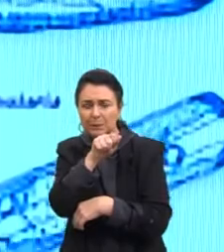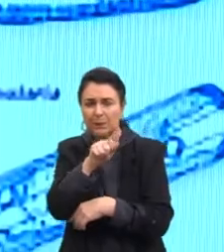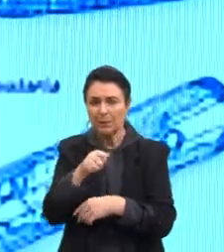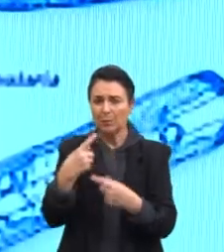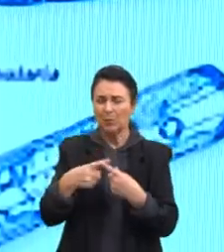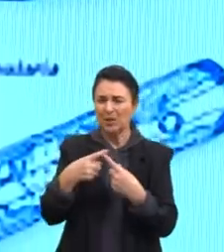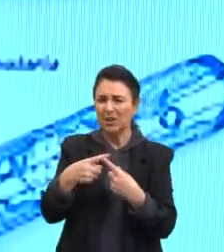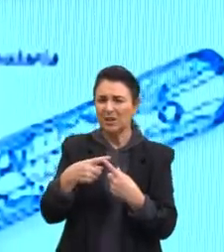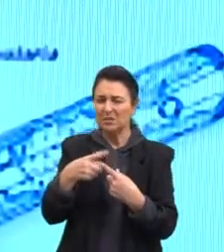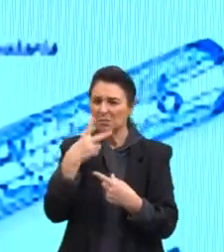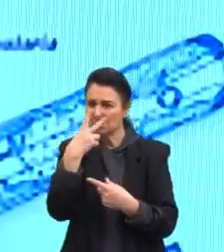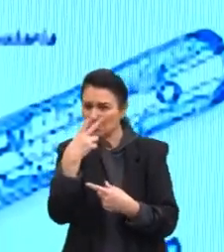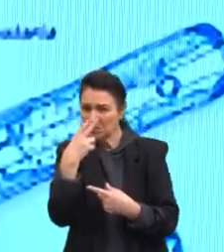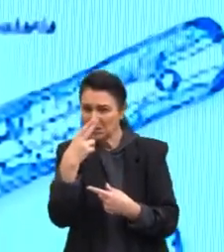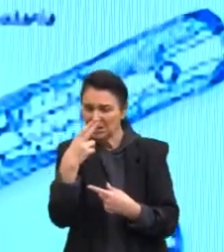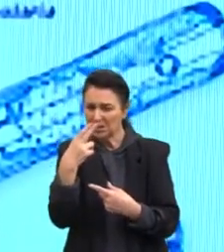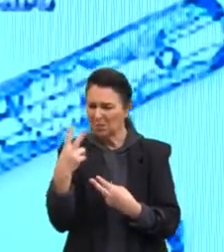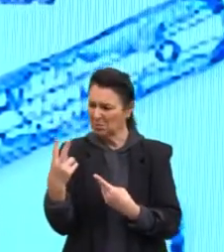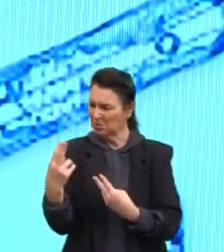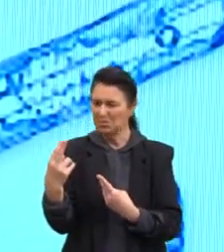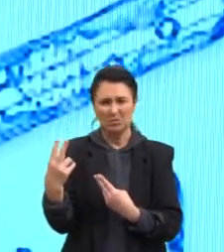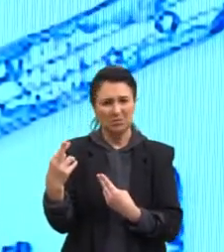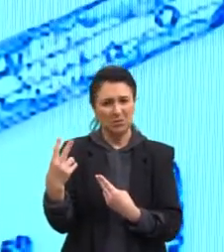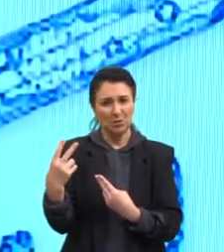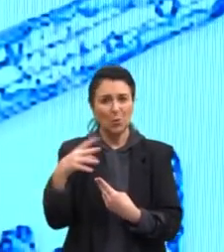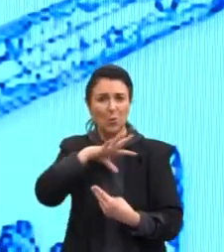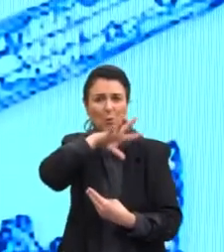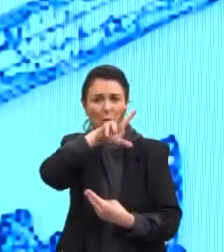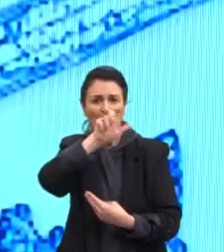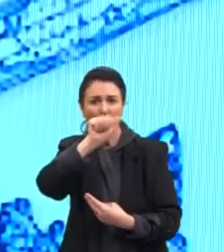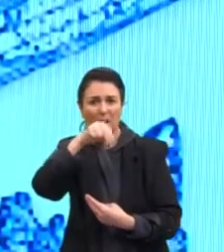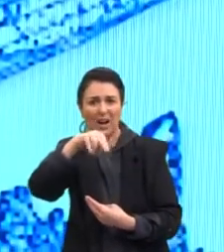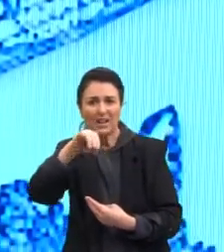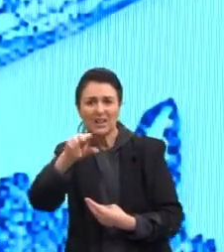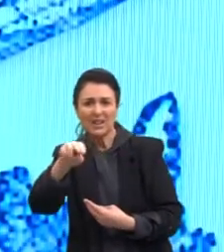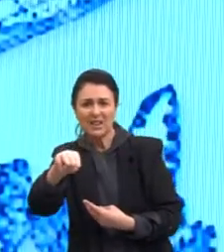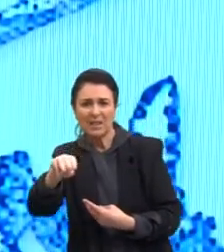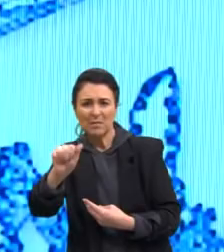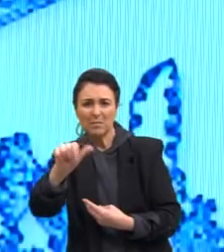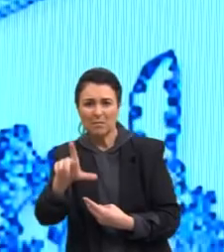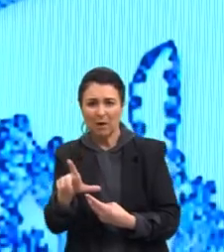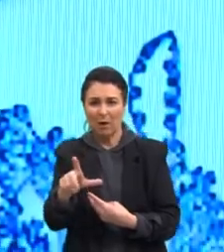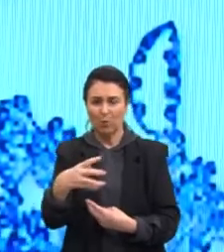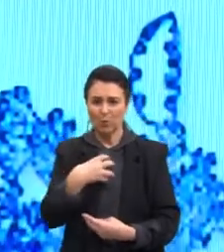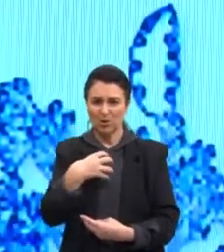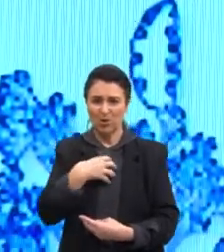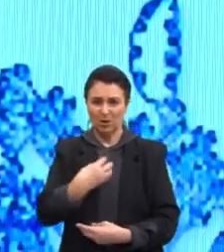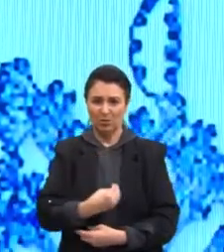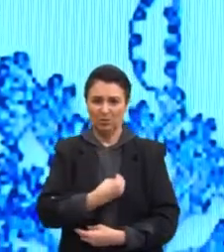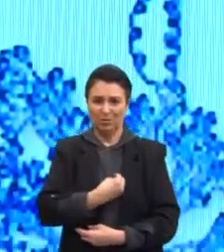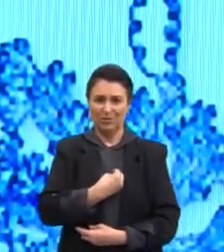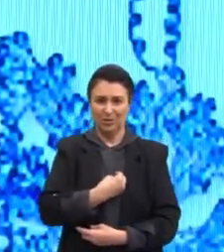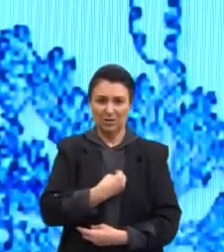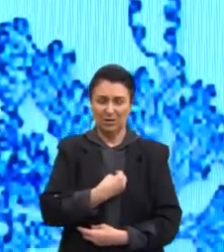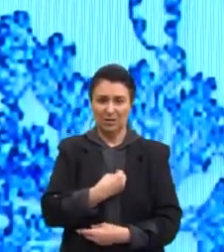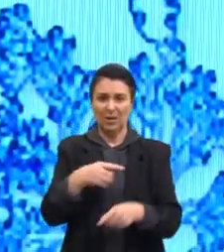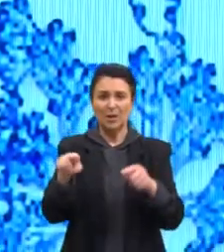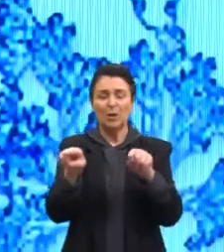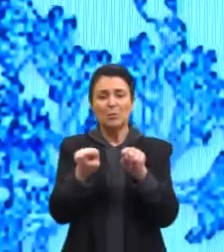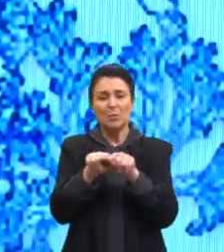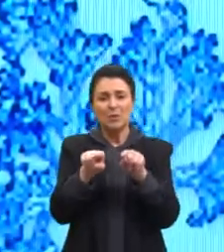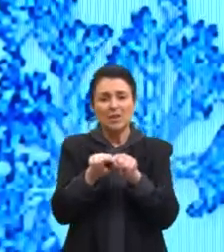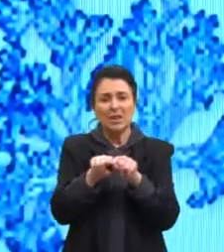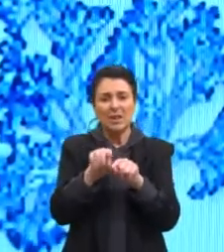semelhança deles com os animais é muito grande, modo de vida deles é muito semelhante com os animais. Eles são heterótrofos.